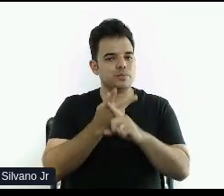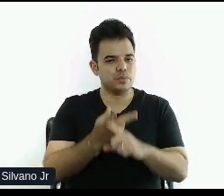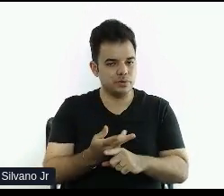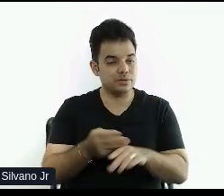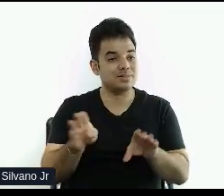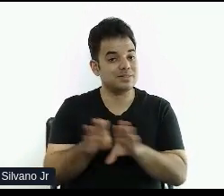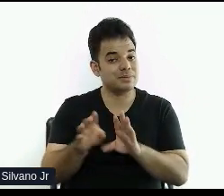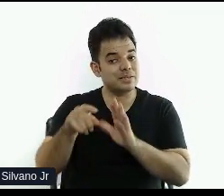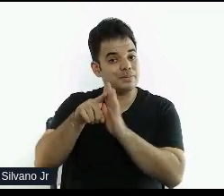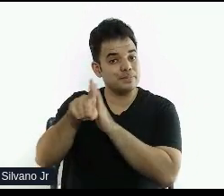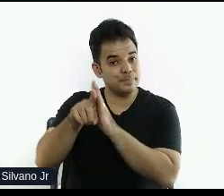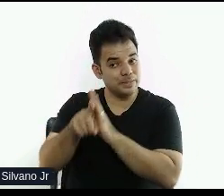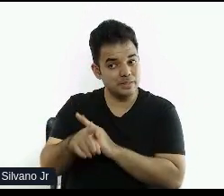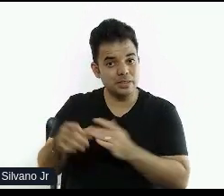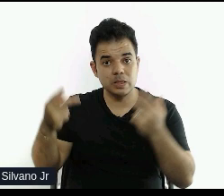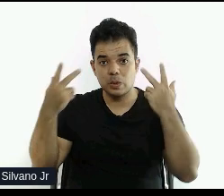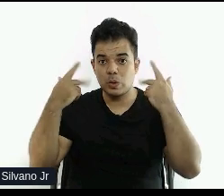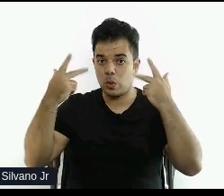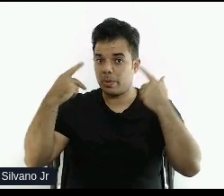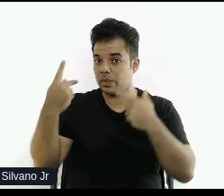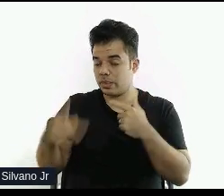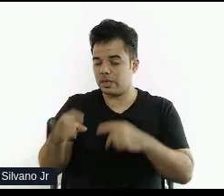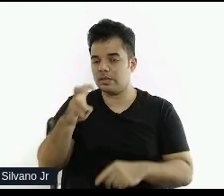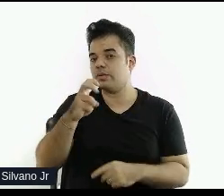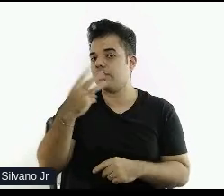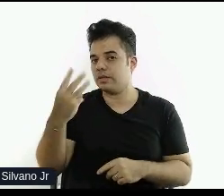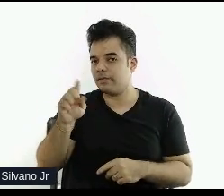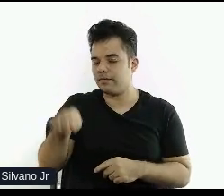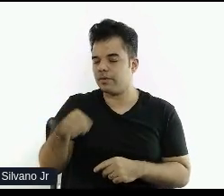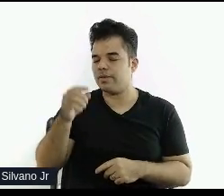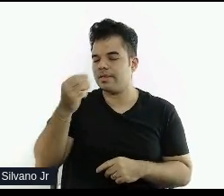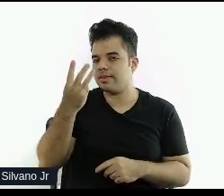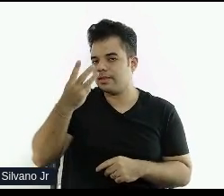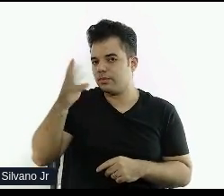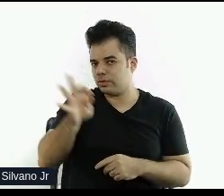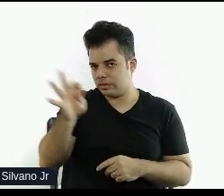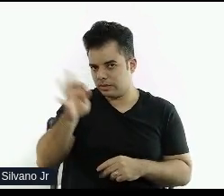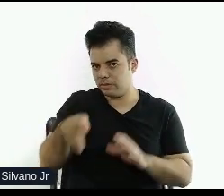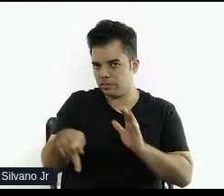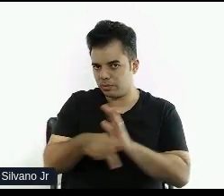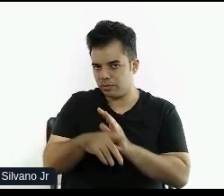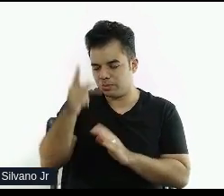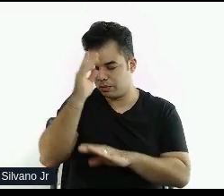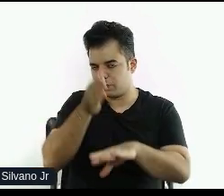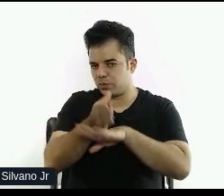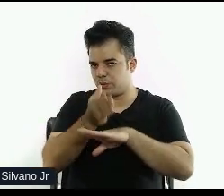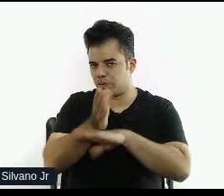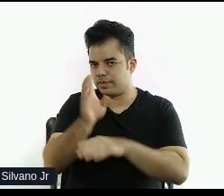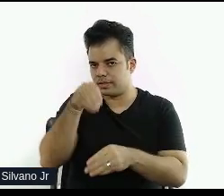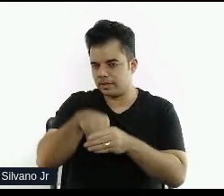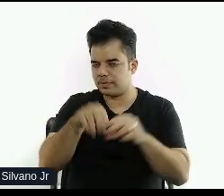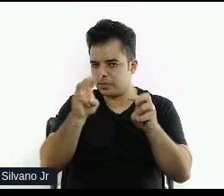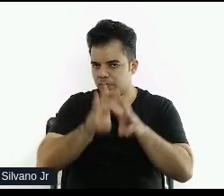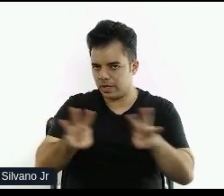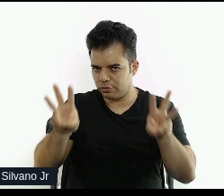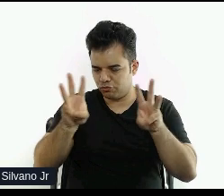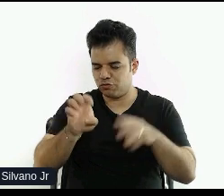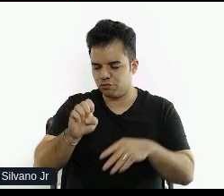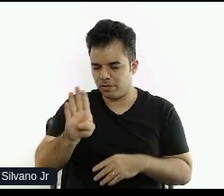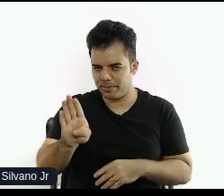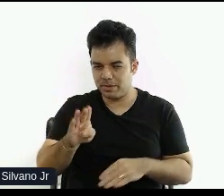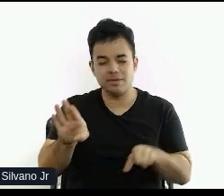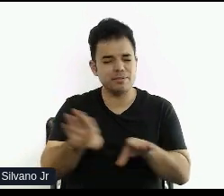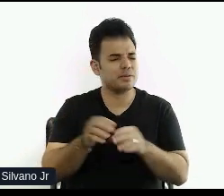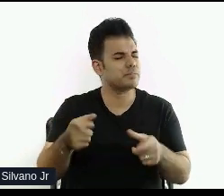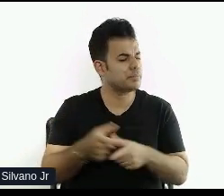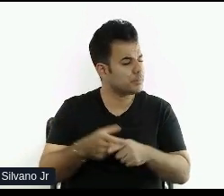responsável por 53,3% do tráfego na web. E se a maior parte do tráfego do site vem da